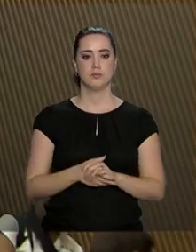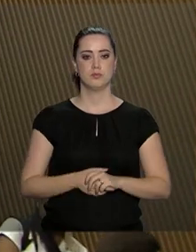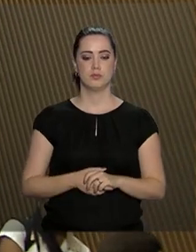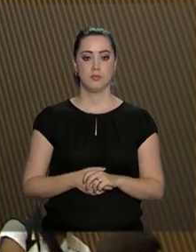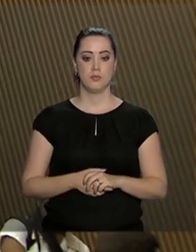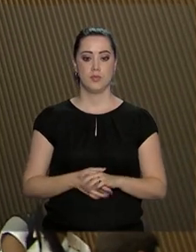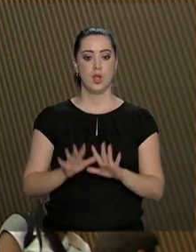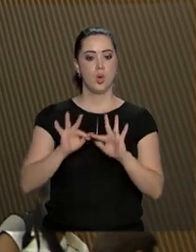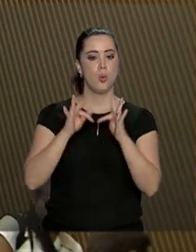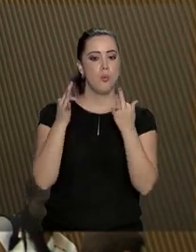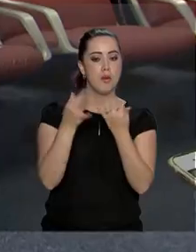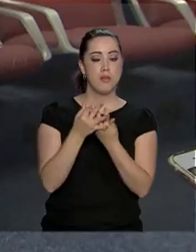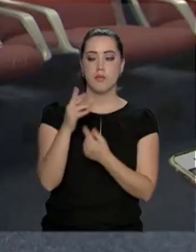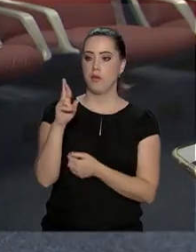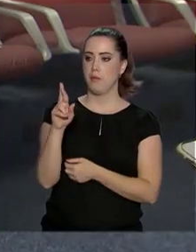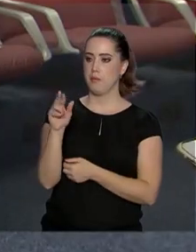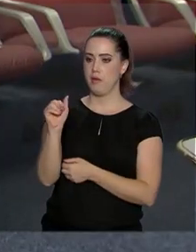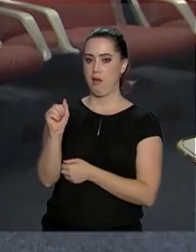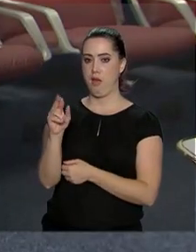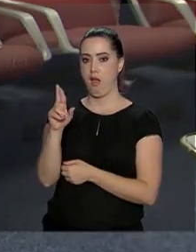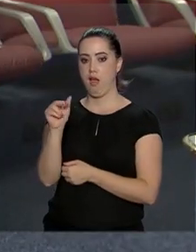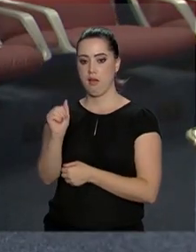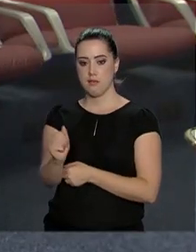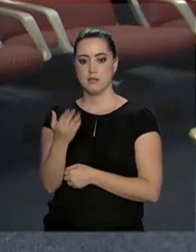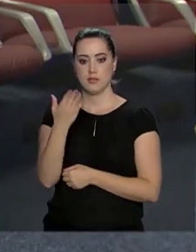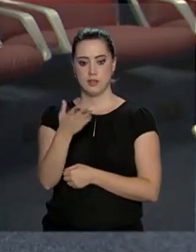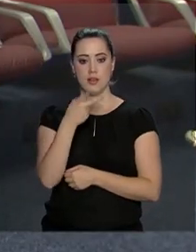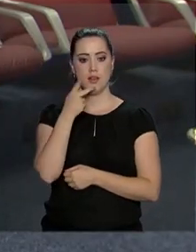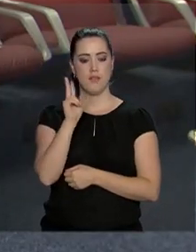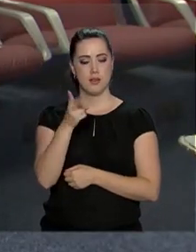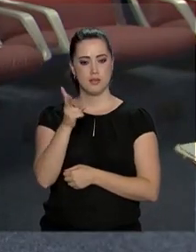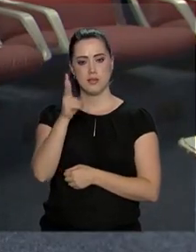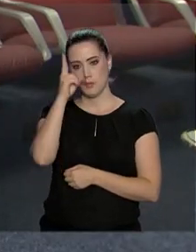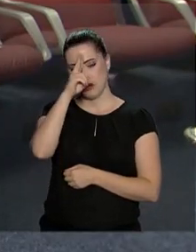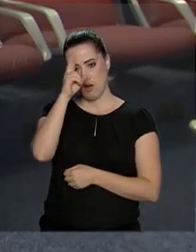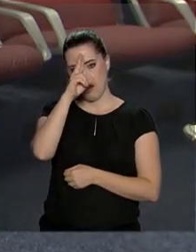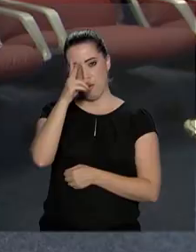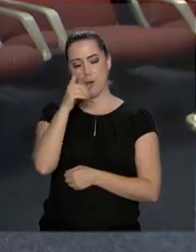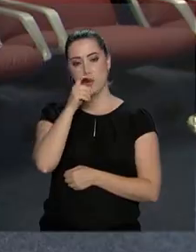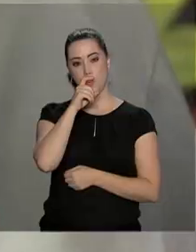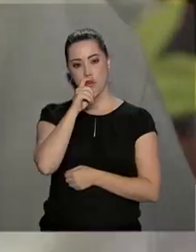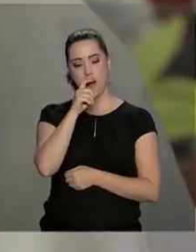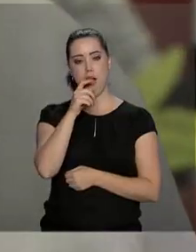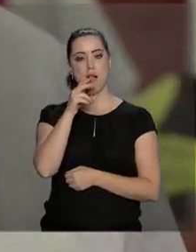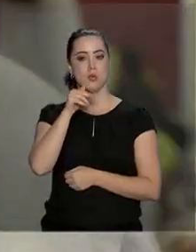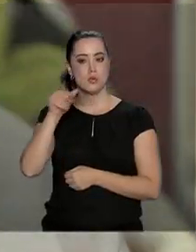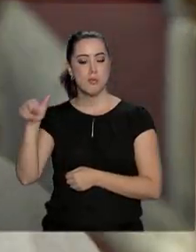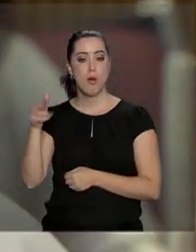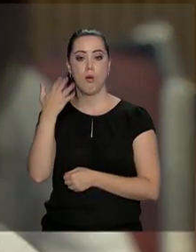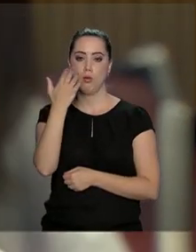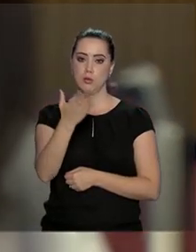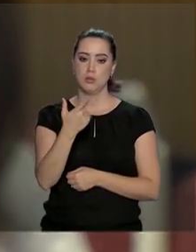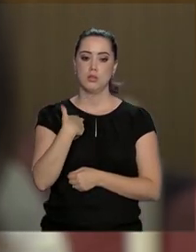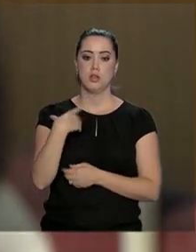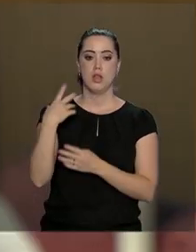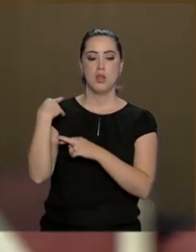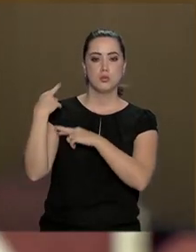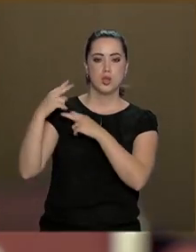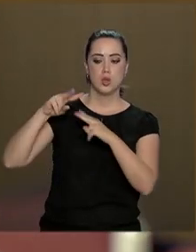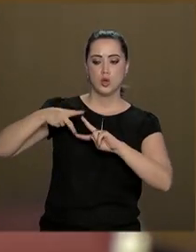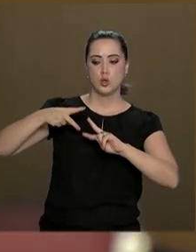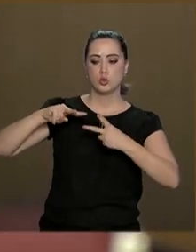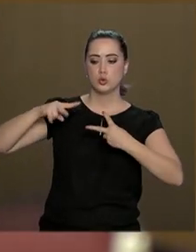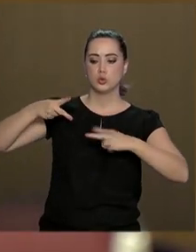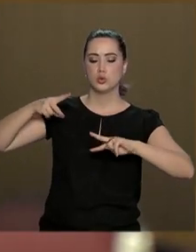Uma família rara. É assim que Maria Clara gosta de lembrar dos pais e dos irmãos. Maria Clara herdou o gene da